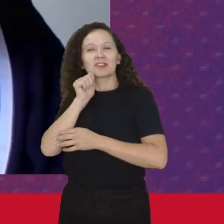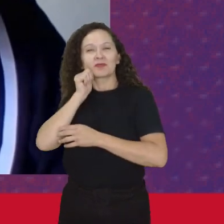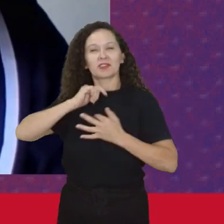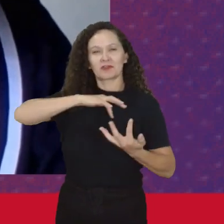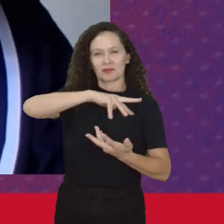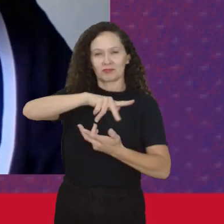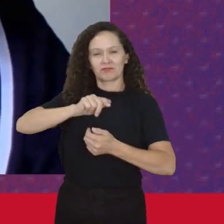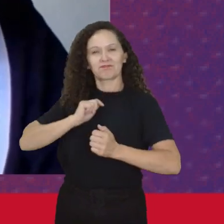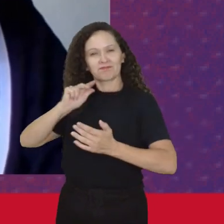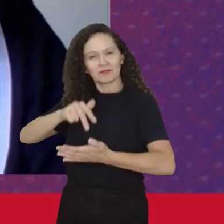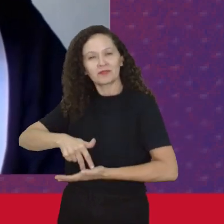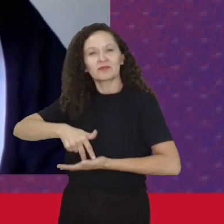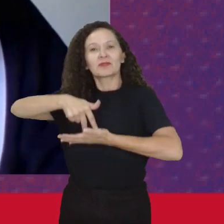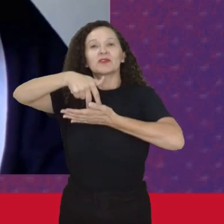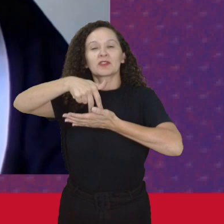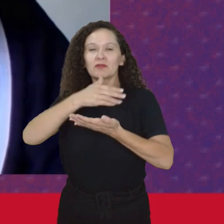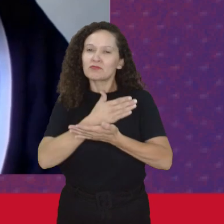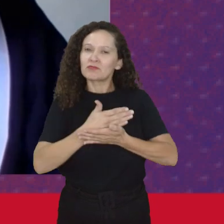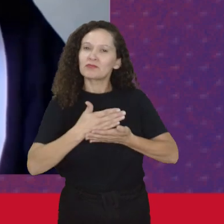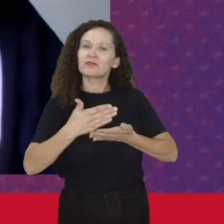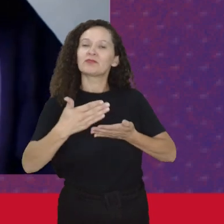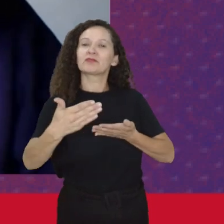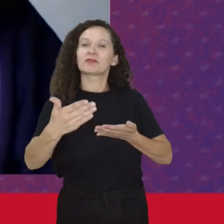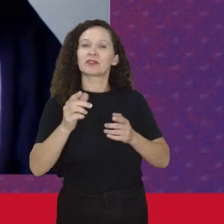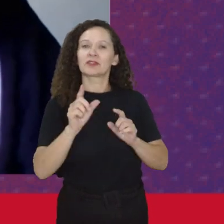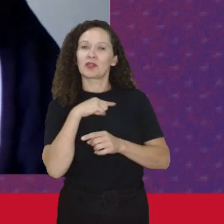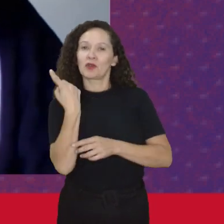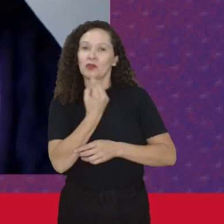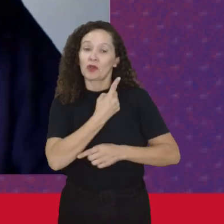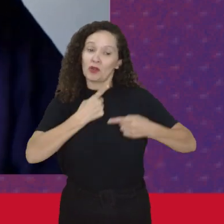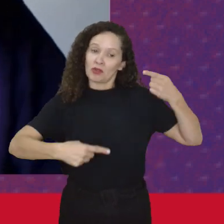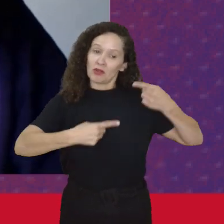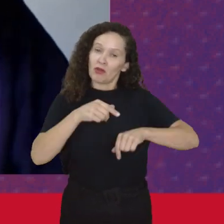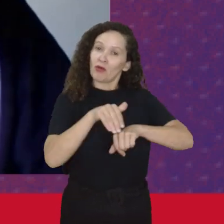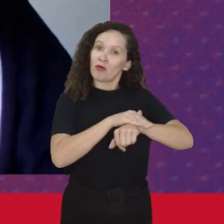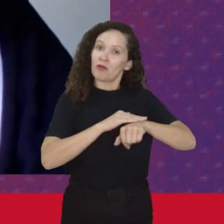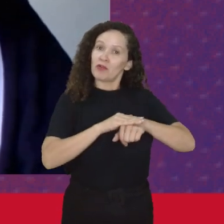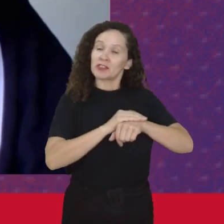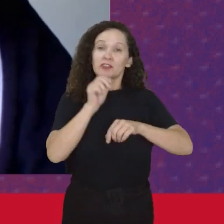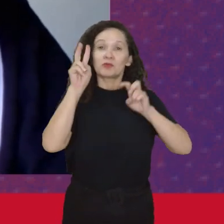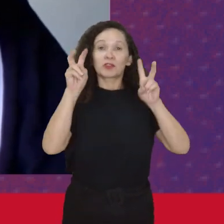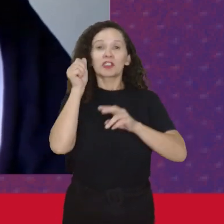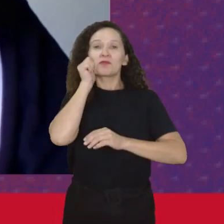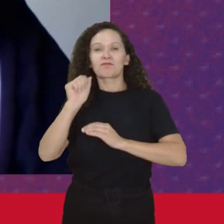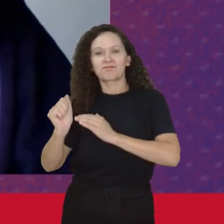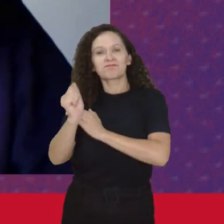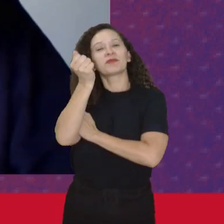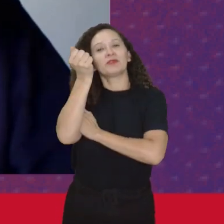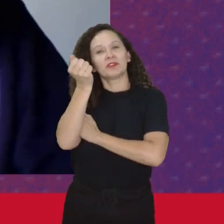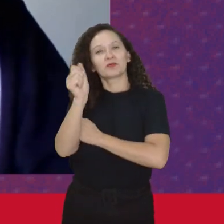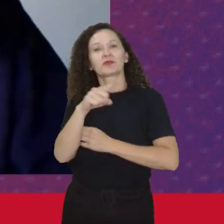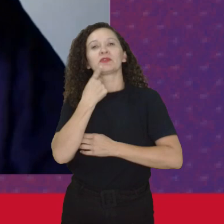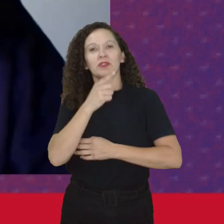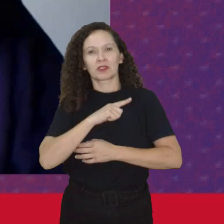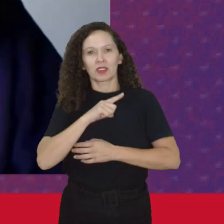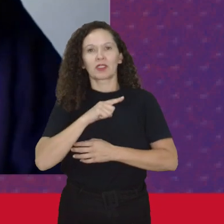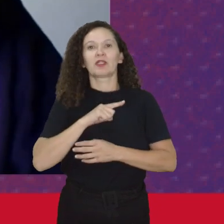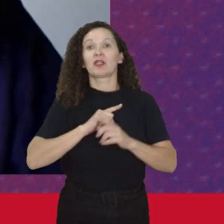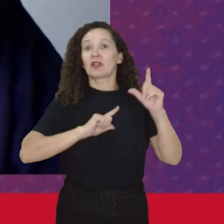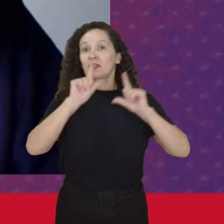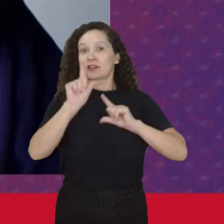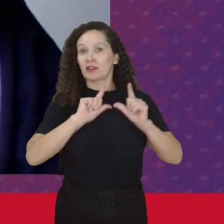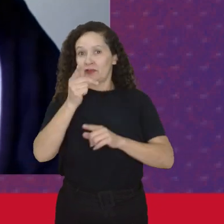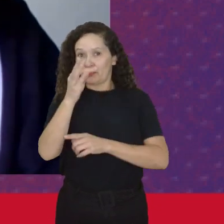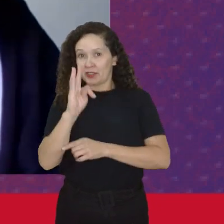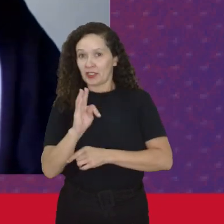eu estou aqui pra iniciar um debate sobre o feminismo Nós vamos ter uma semana na TVPT,